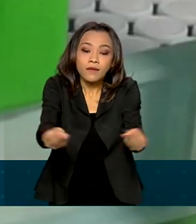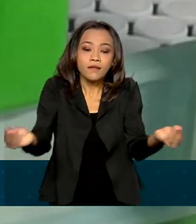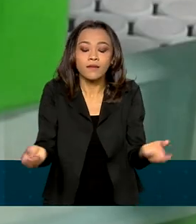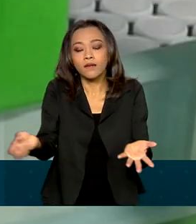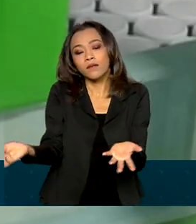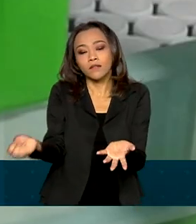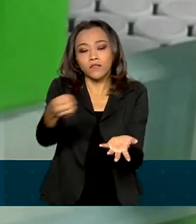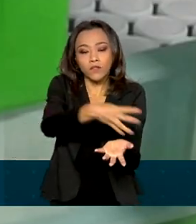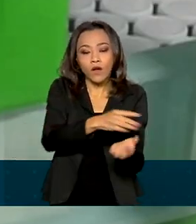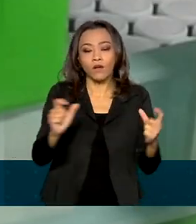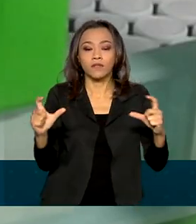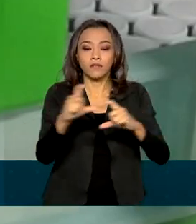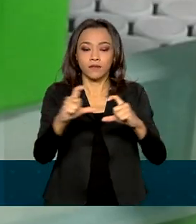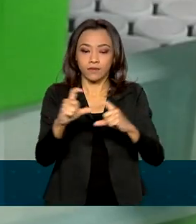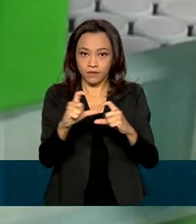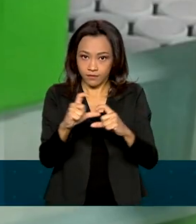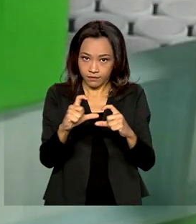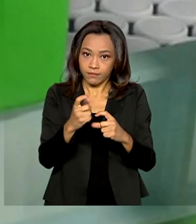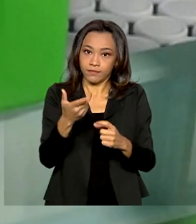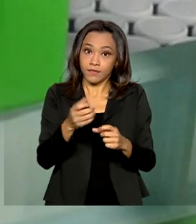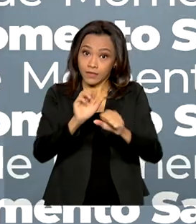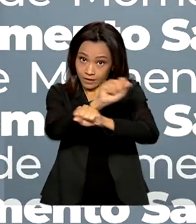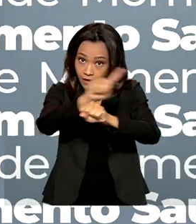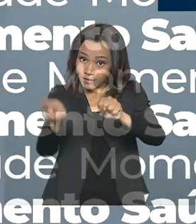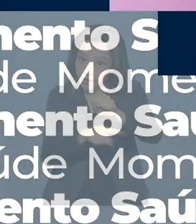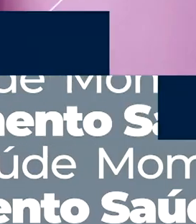doses à AstraZeneca até 10 de julho.